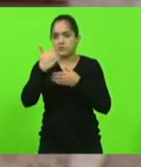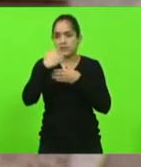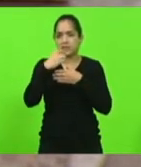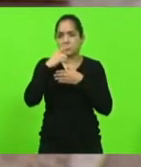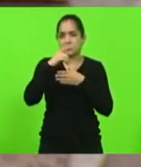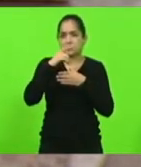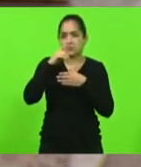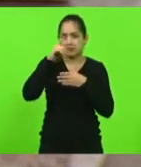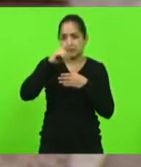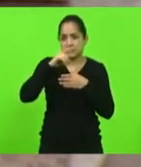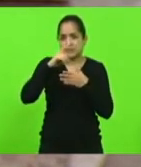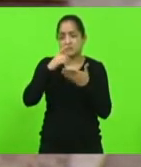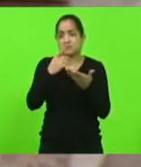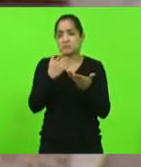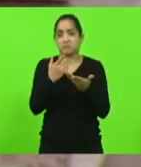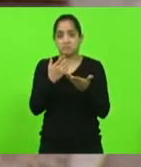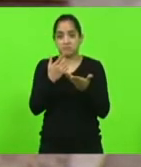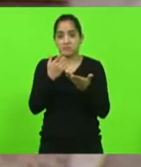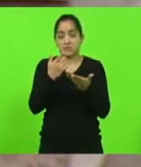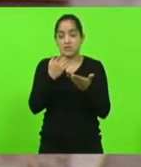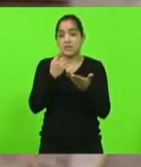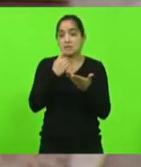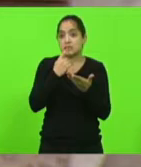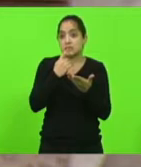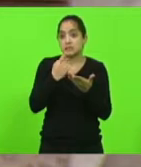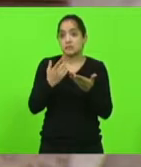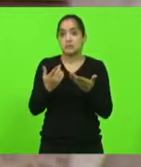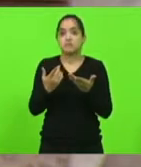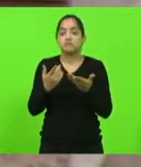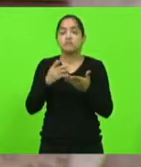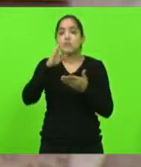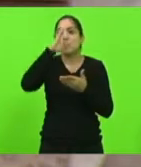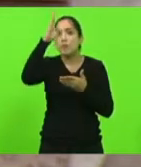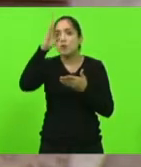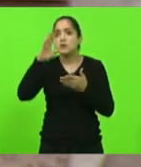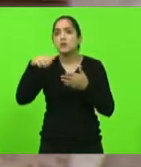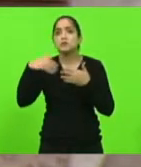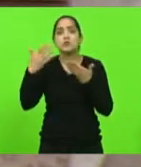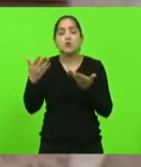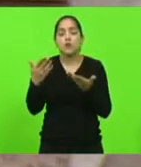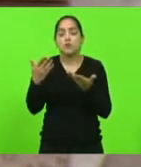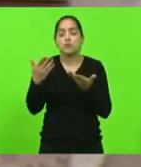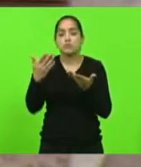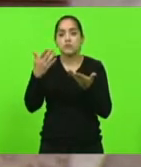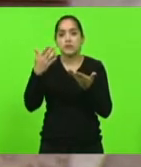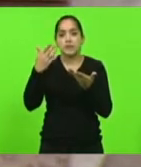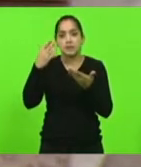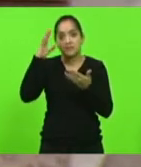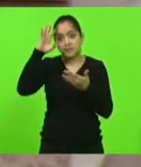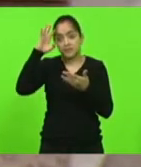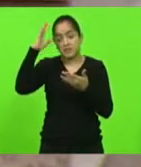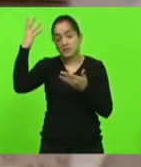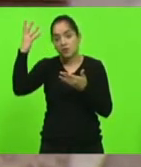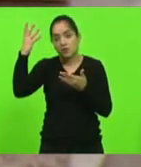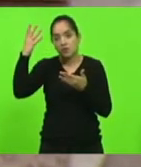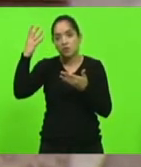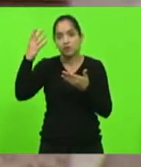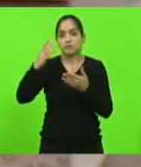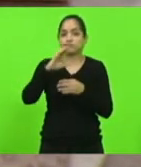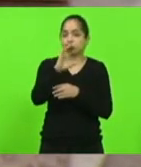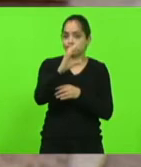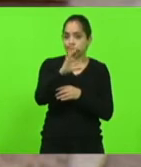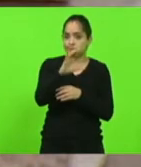que ter a prioridade isso tudo se resolve no bom senso isso tudo se resolve com a ciência